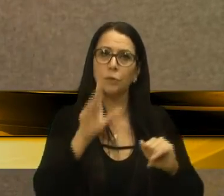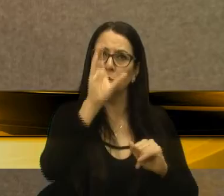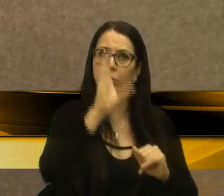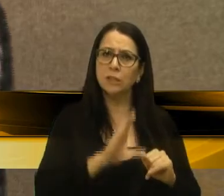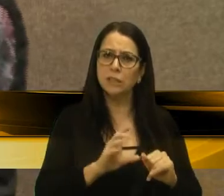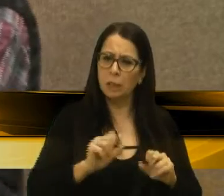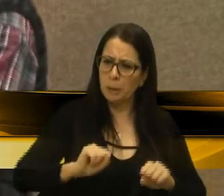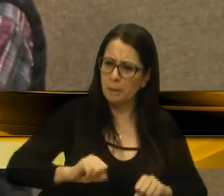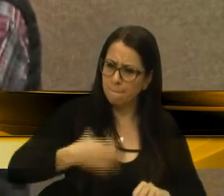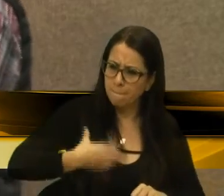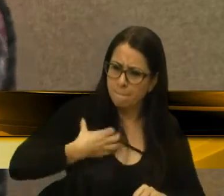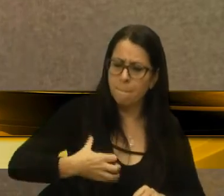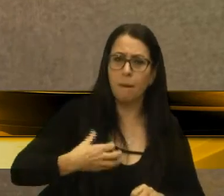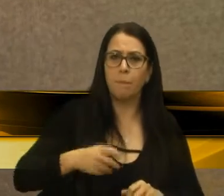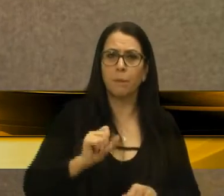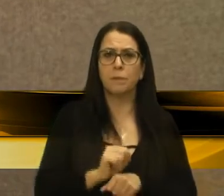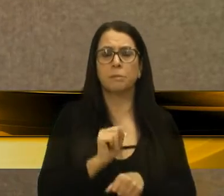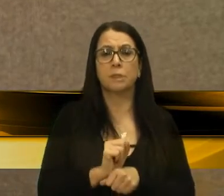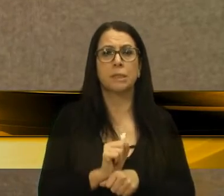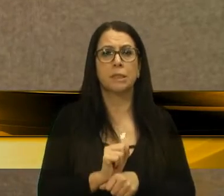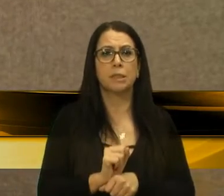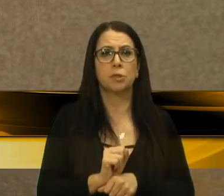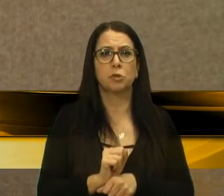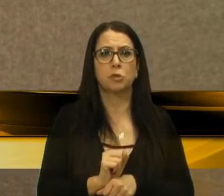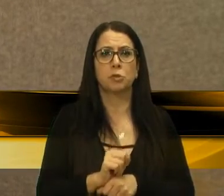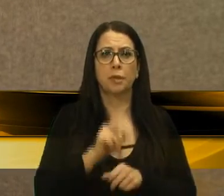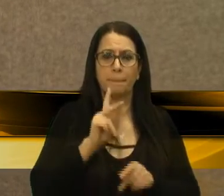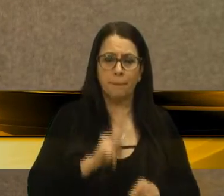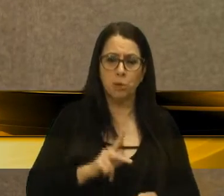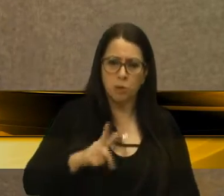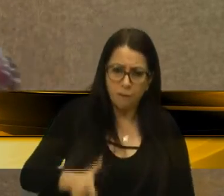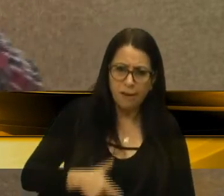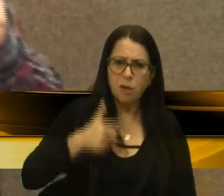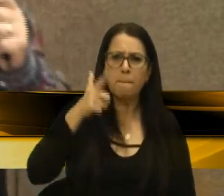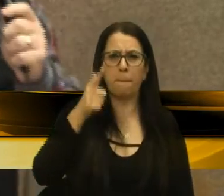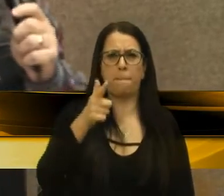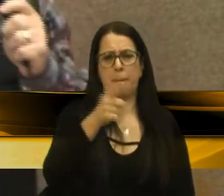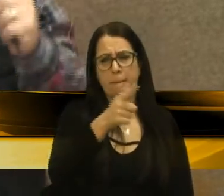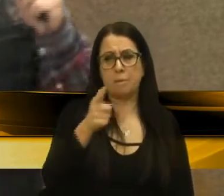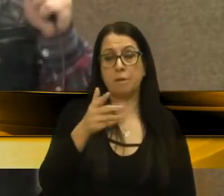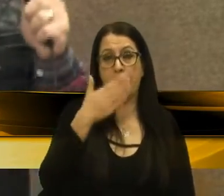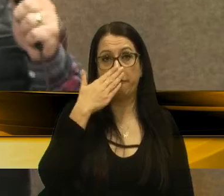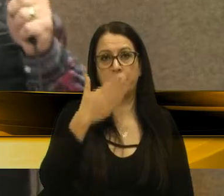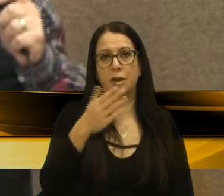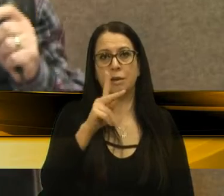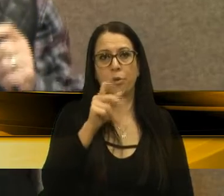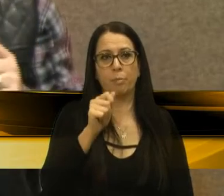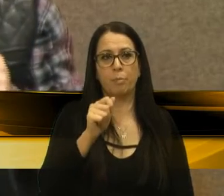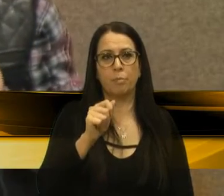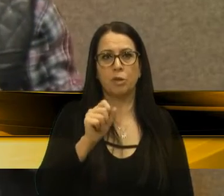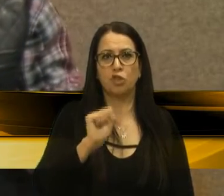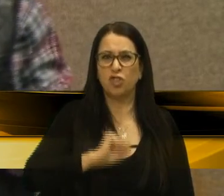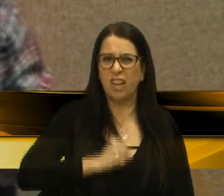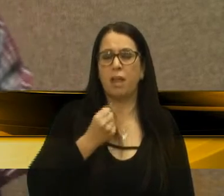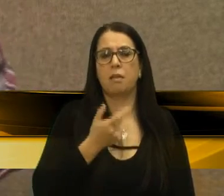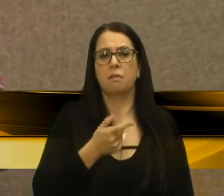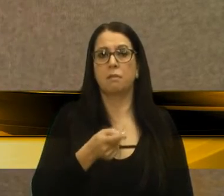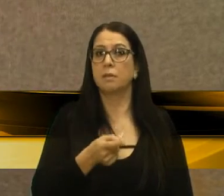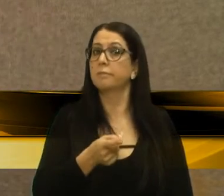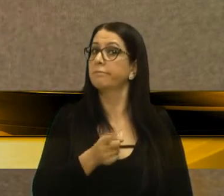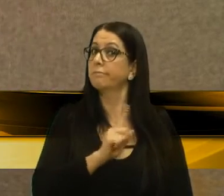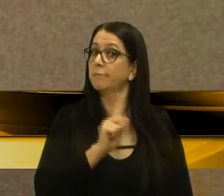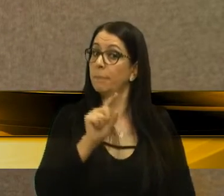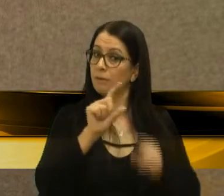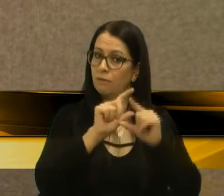revoltado lá, por estar esperando, chegou ao ponto de efetuar tiros na frente da UPA de tanta revolta. Mas a